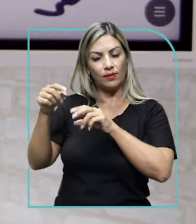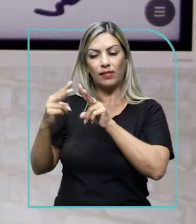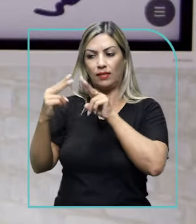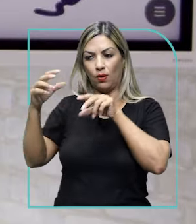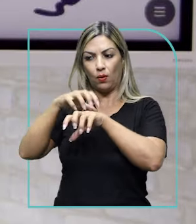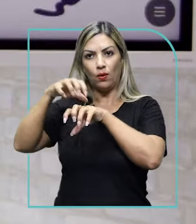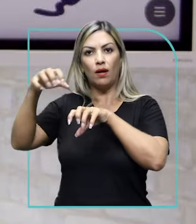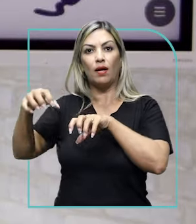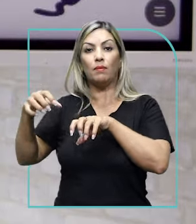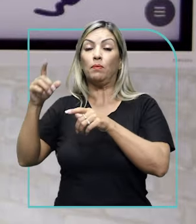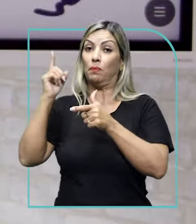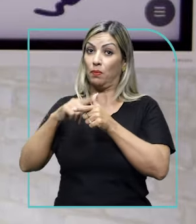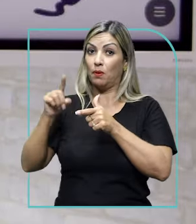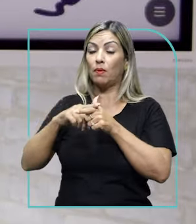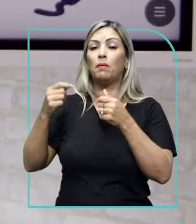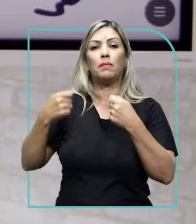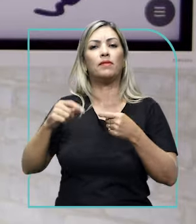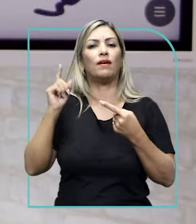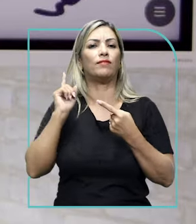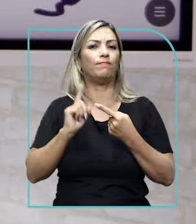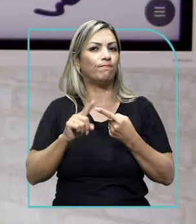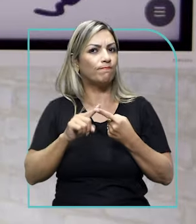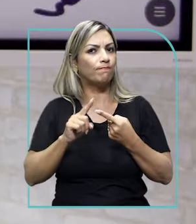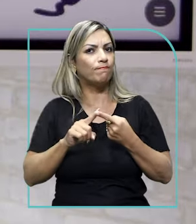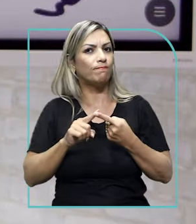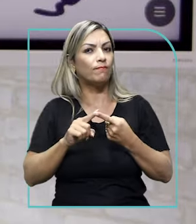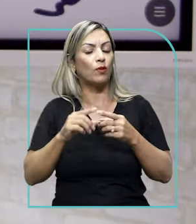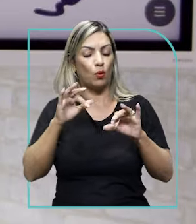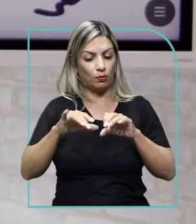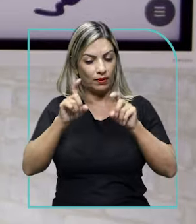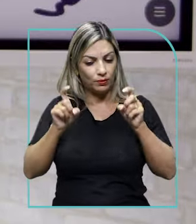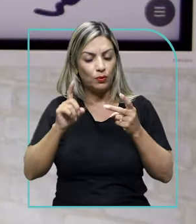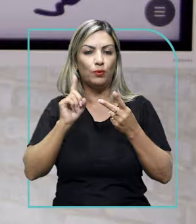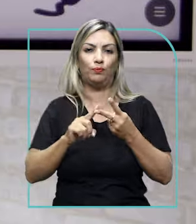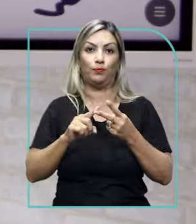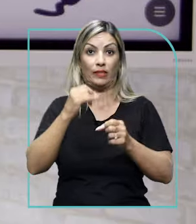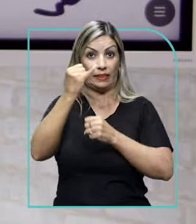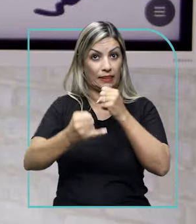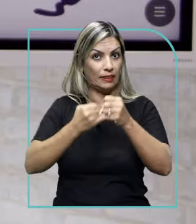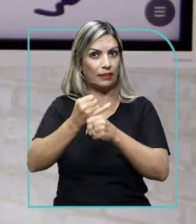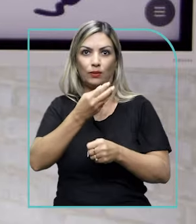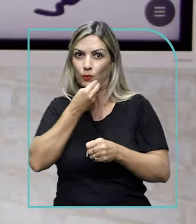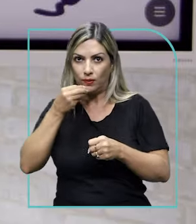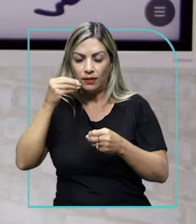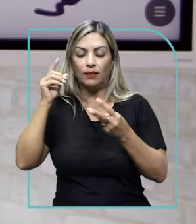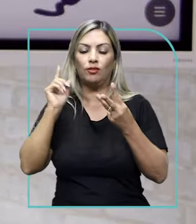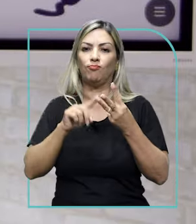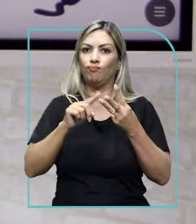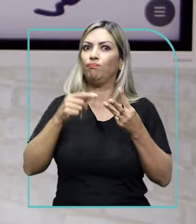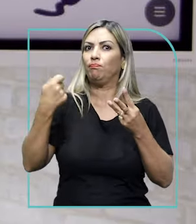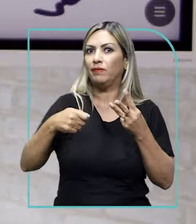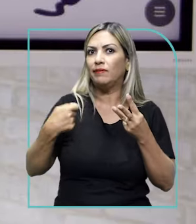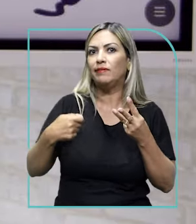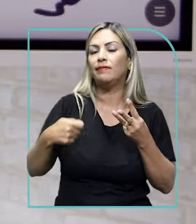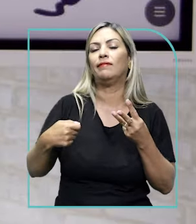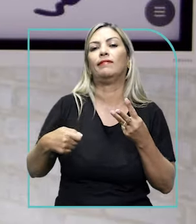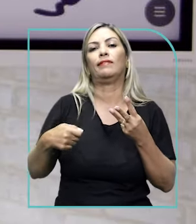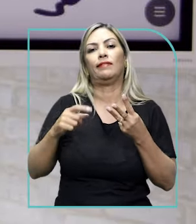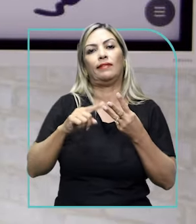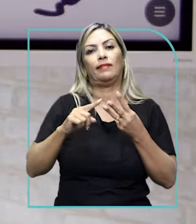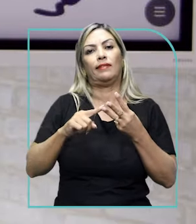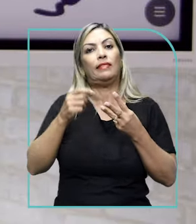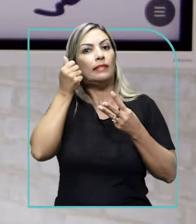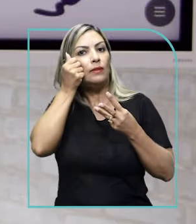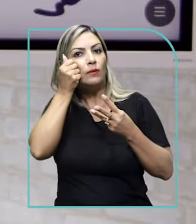e aí eu falo do abismo, eu precisava ter acesso a computador, a internet com qualidade, eu precisava ter acesso